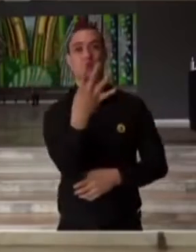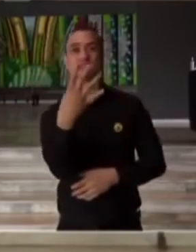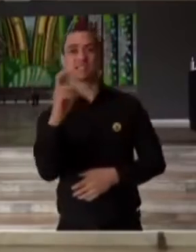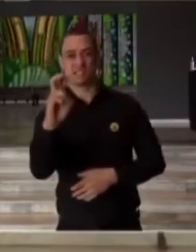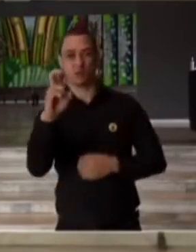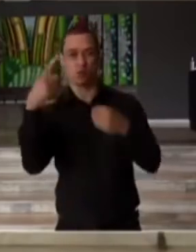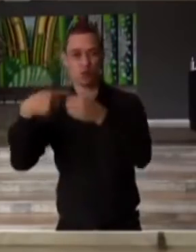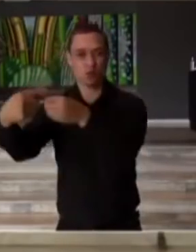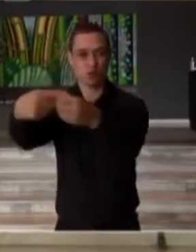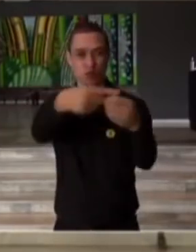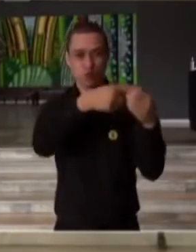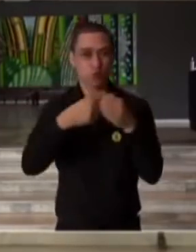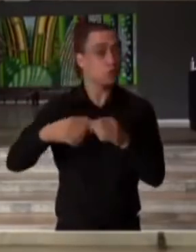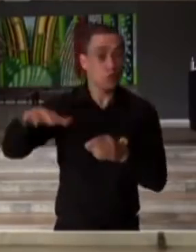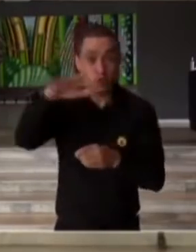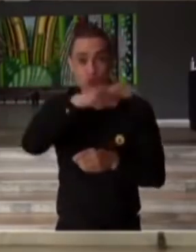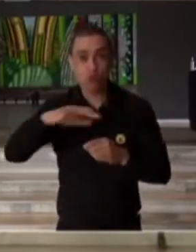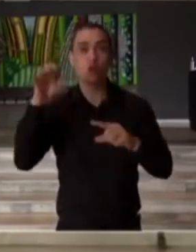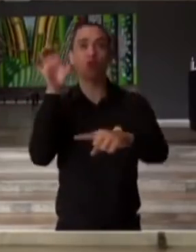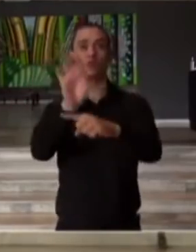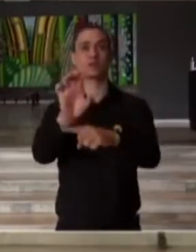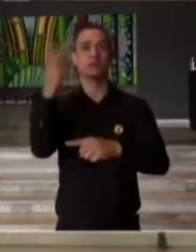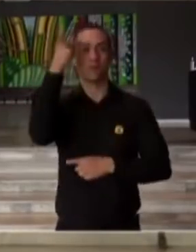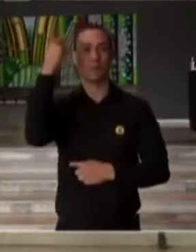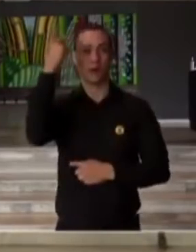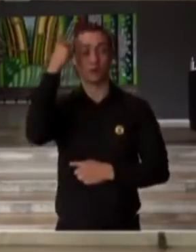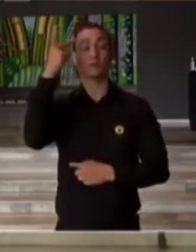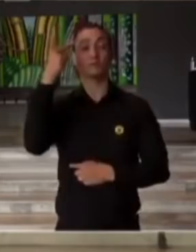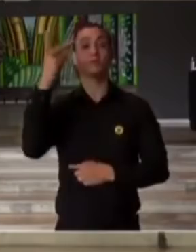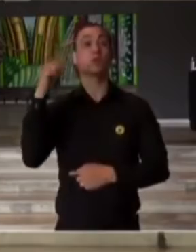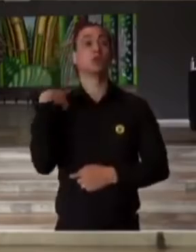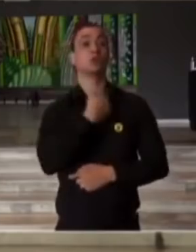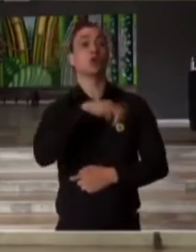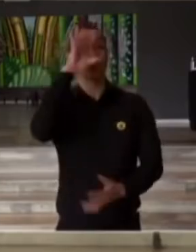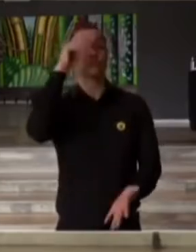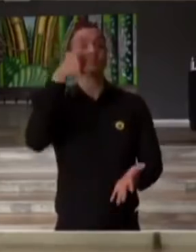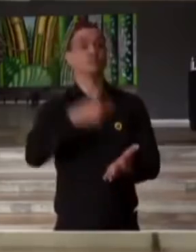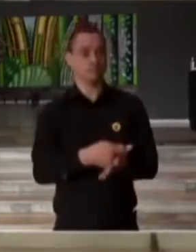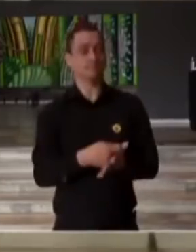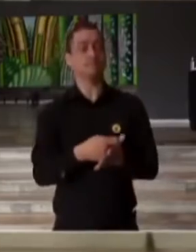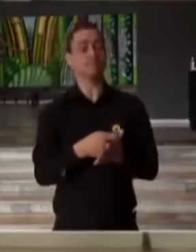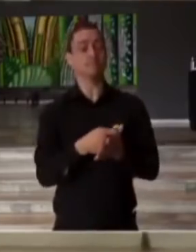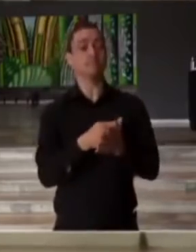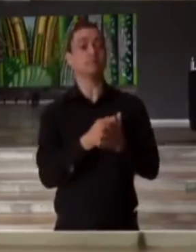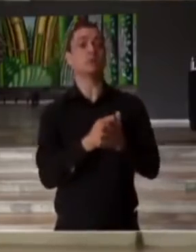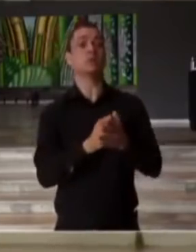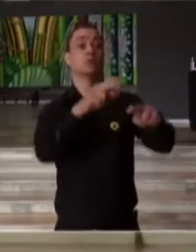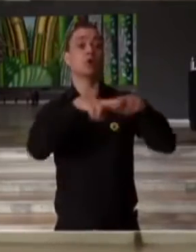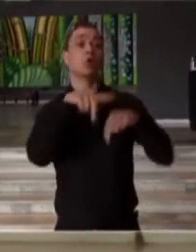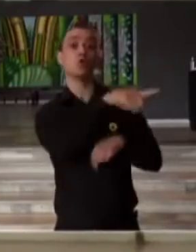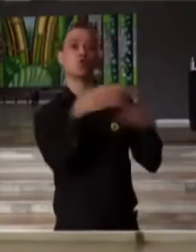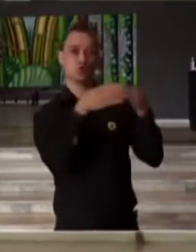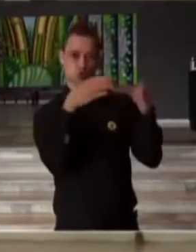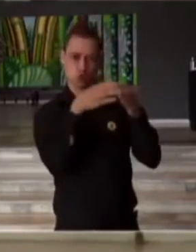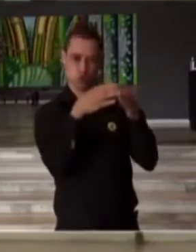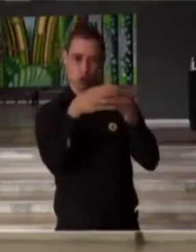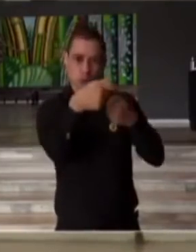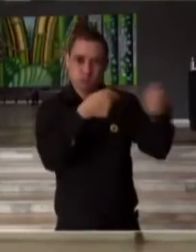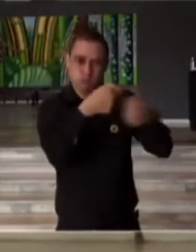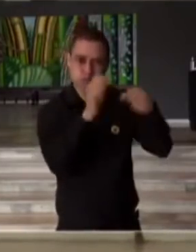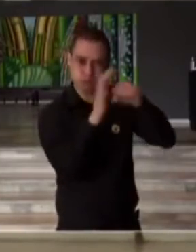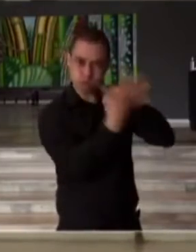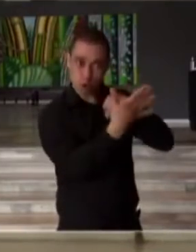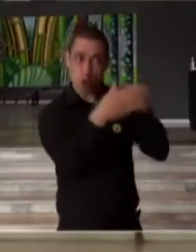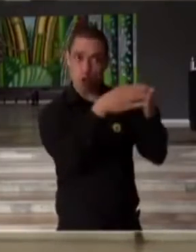municípios do Estado de São Paulo. A decisão foi amparada pelo Grupo de Contingência do Covid